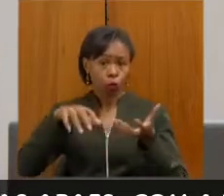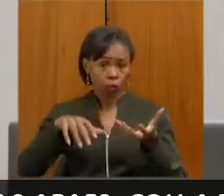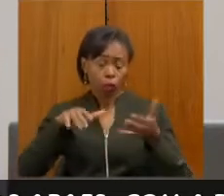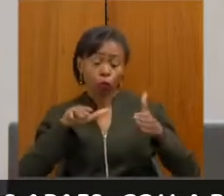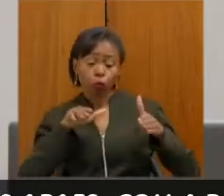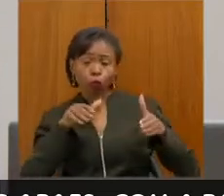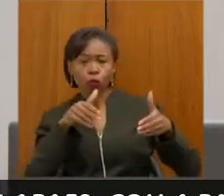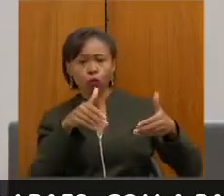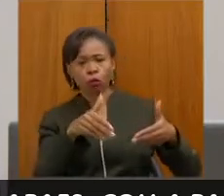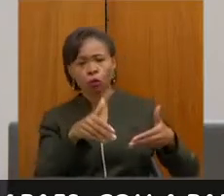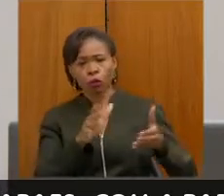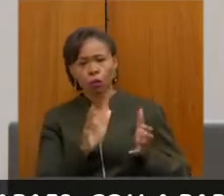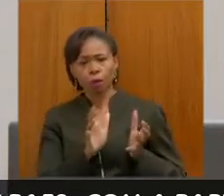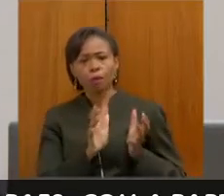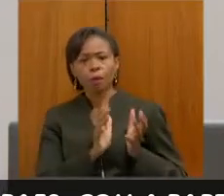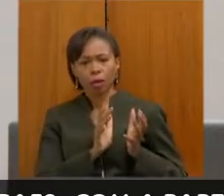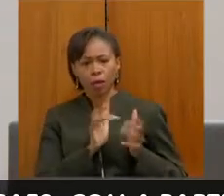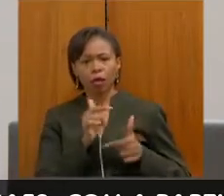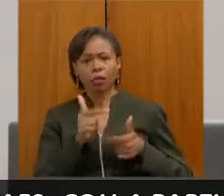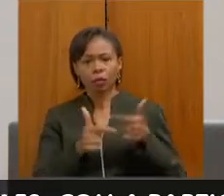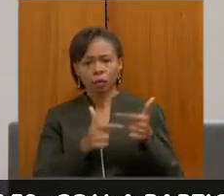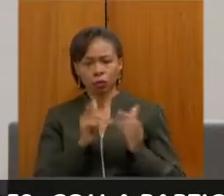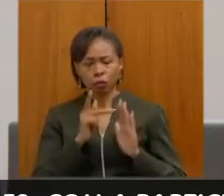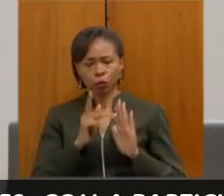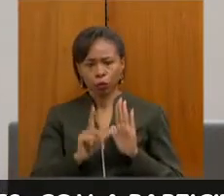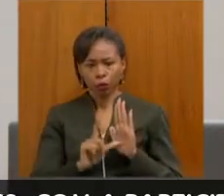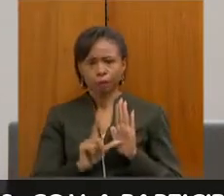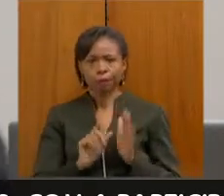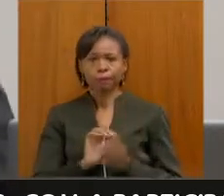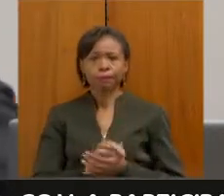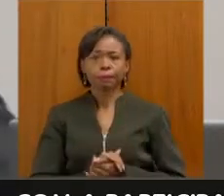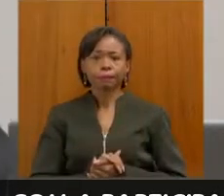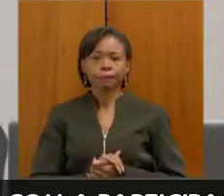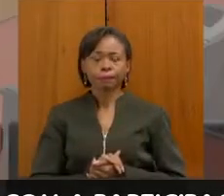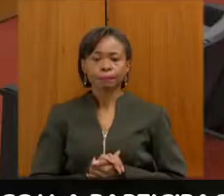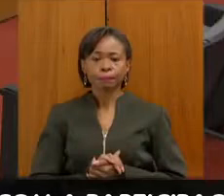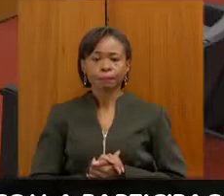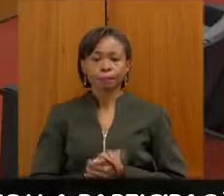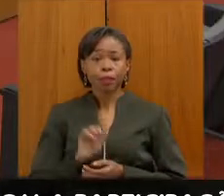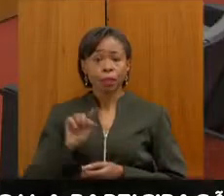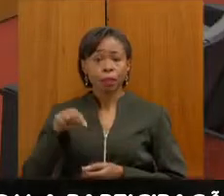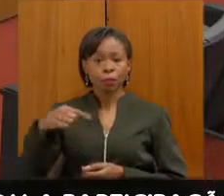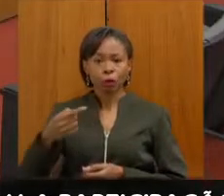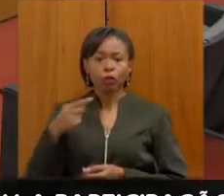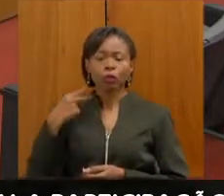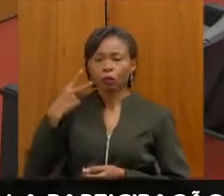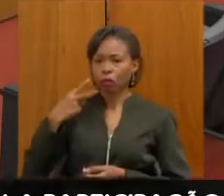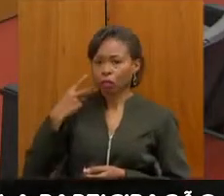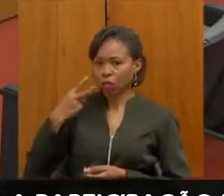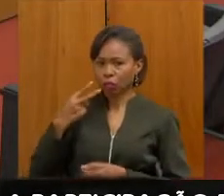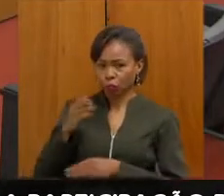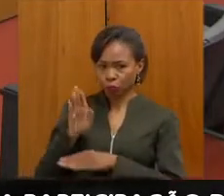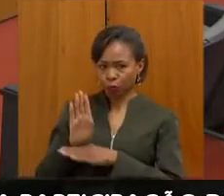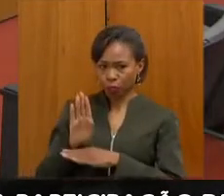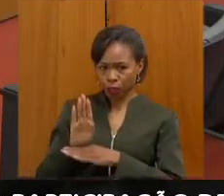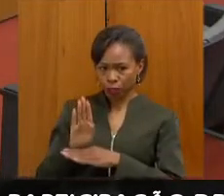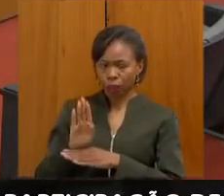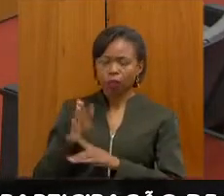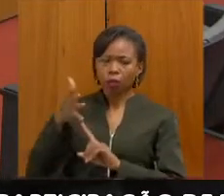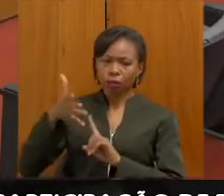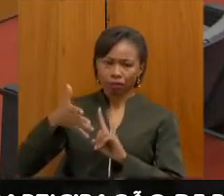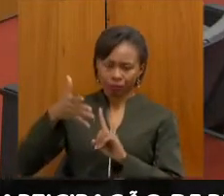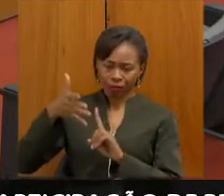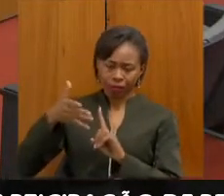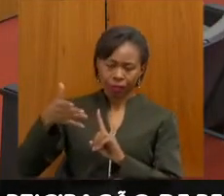APAES. Eu vou passar, então, e depois o nosso vereador também fará uso da palavra, representando aqui as